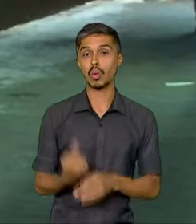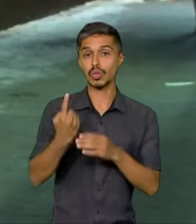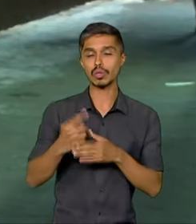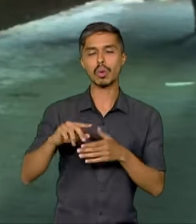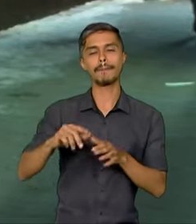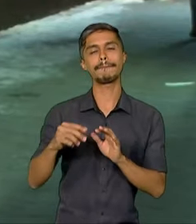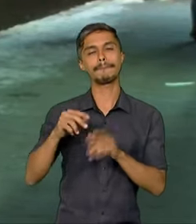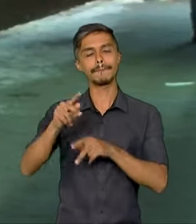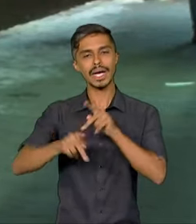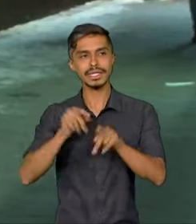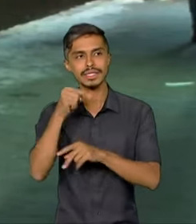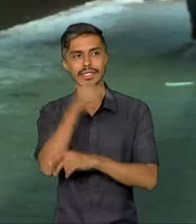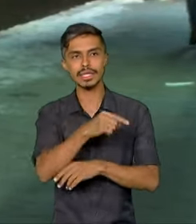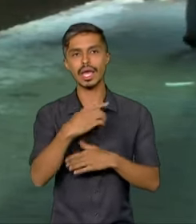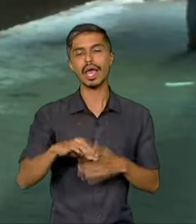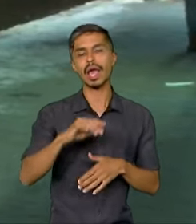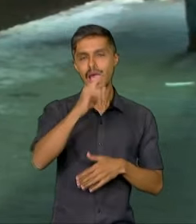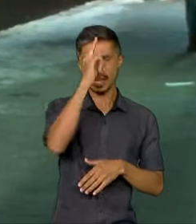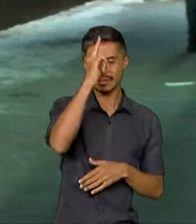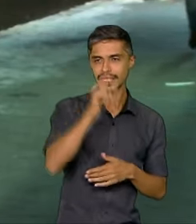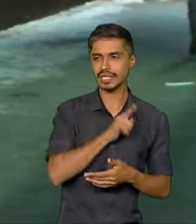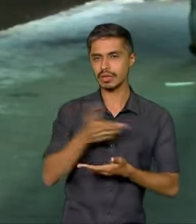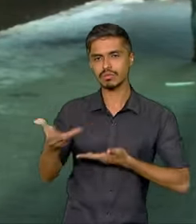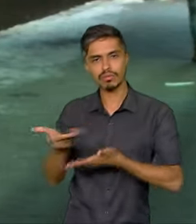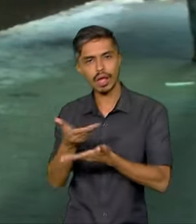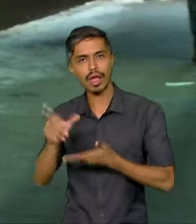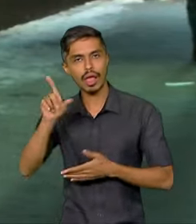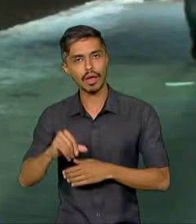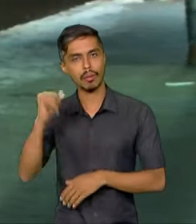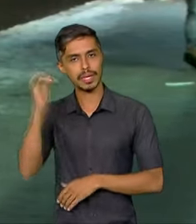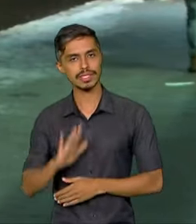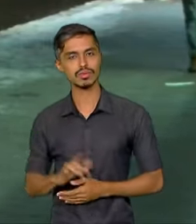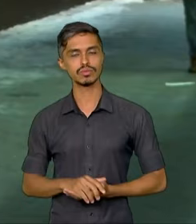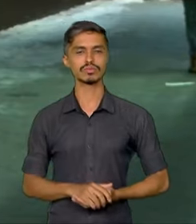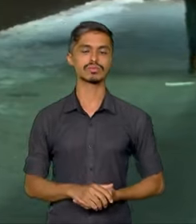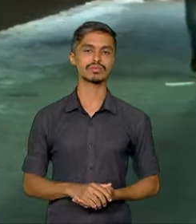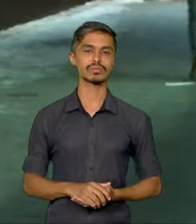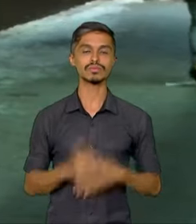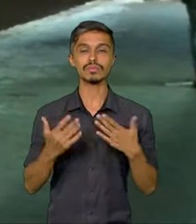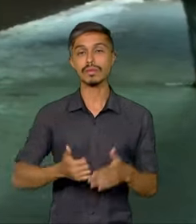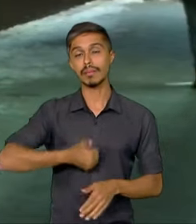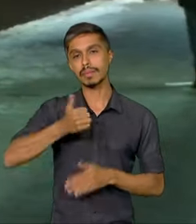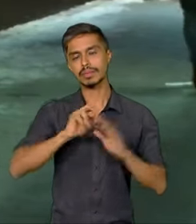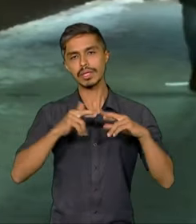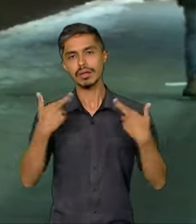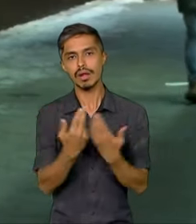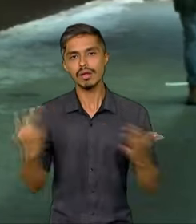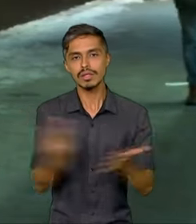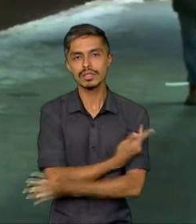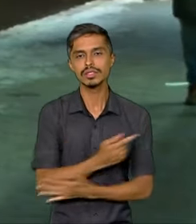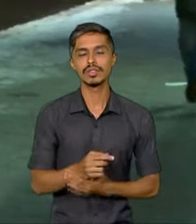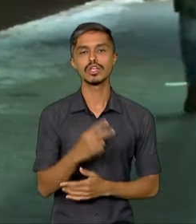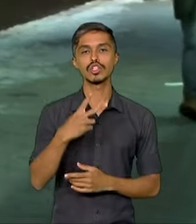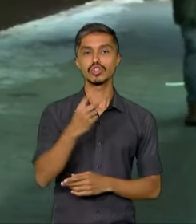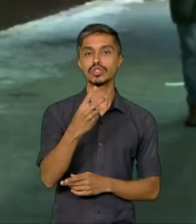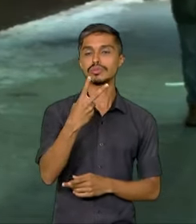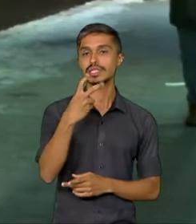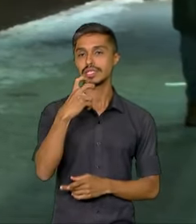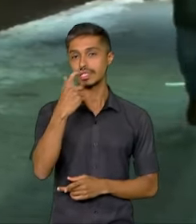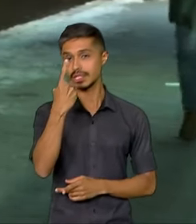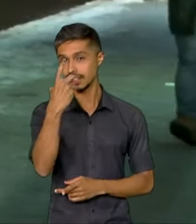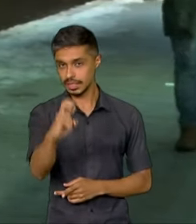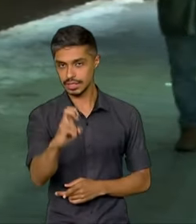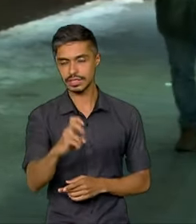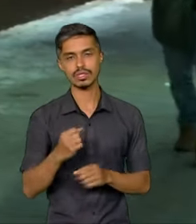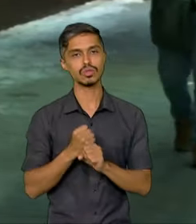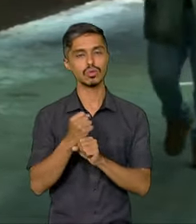Latina com quem a Alemanha possui esse mecanismo é o Brasil. A primeira reunião foi realizada em 2015, em